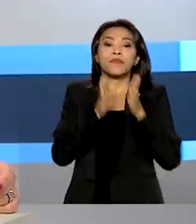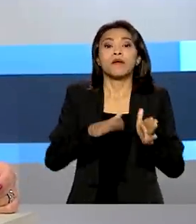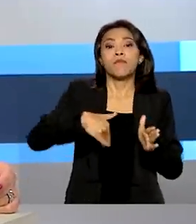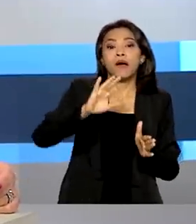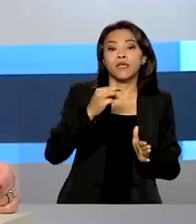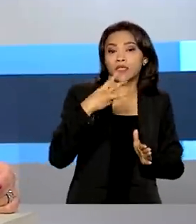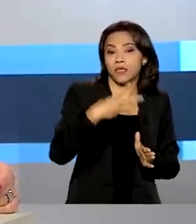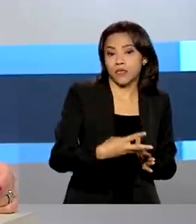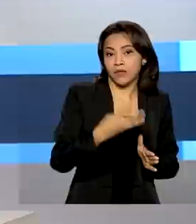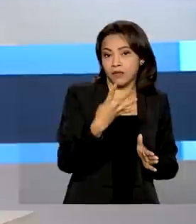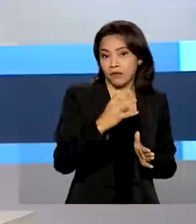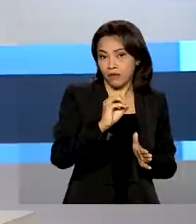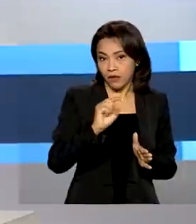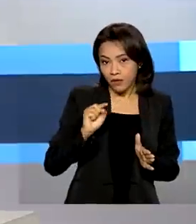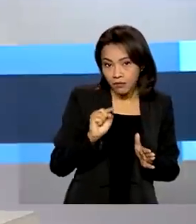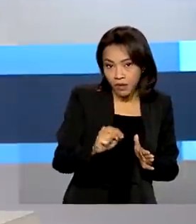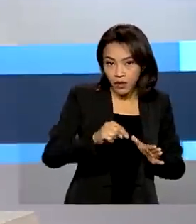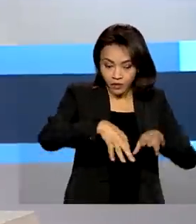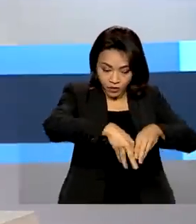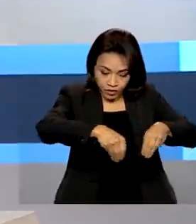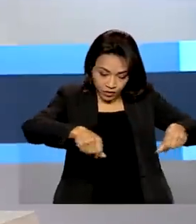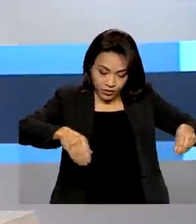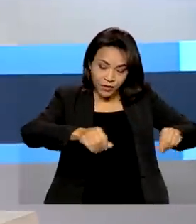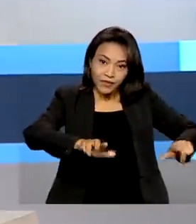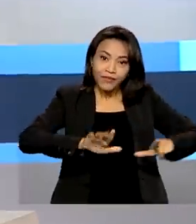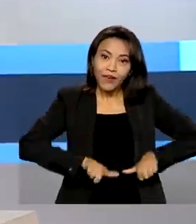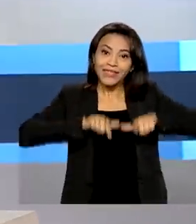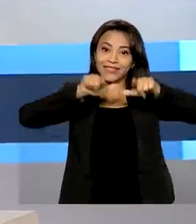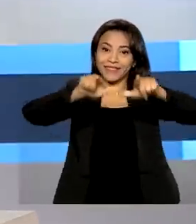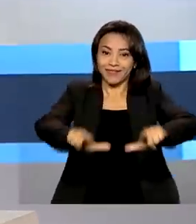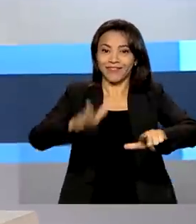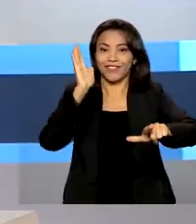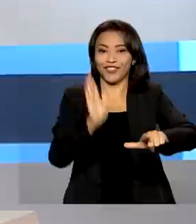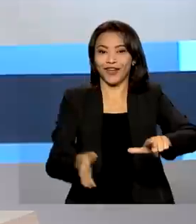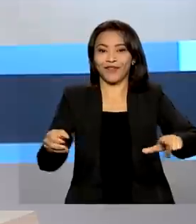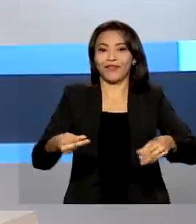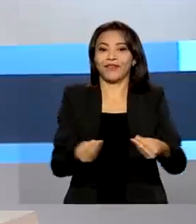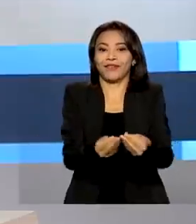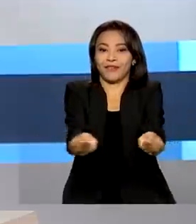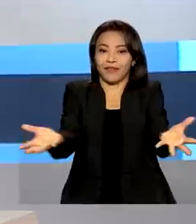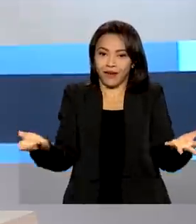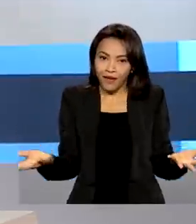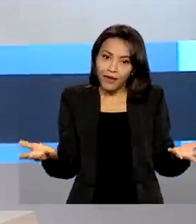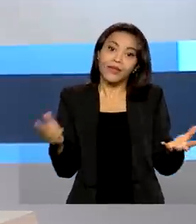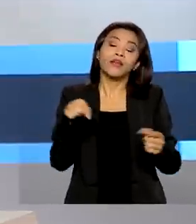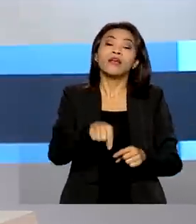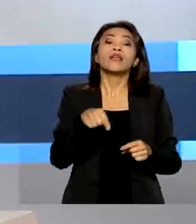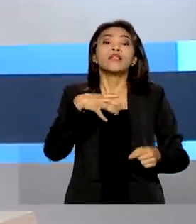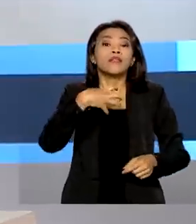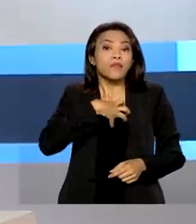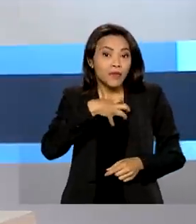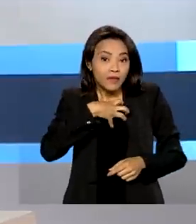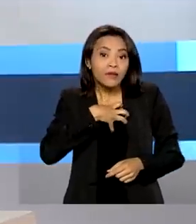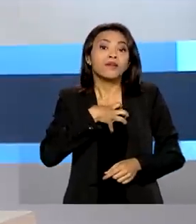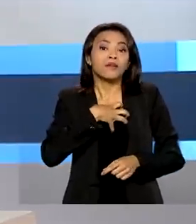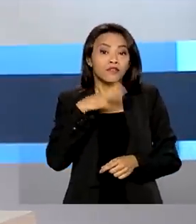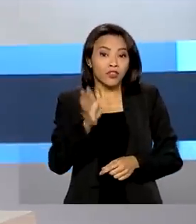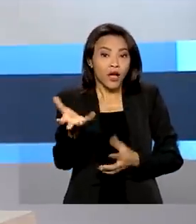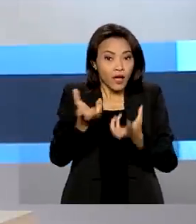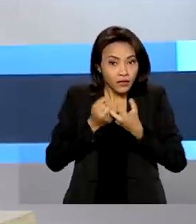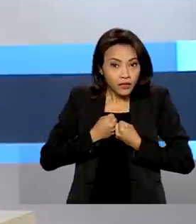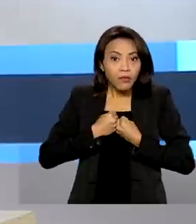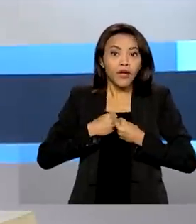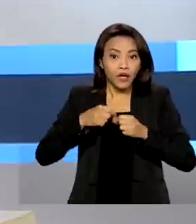títulos de terra foram entregues só este ano. Nesta terça-feira, produtores rurais do noroeste baiano também receberam os